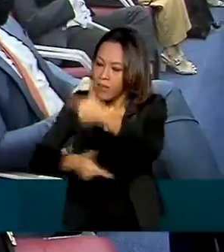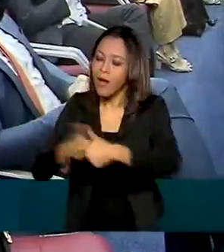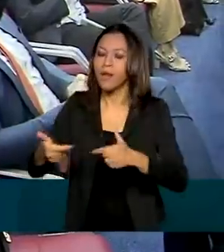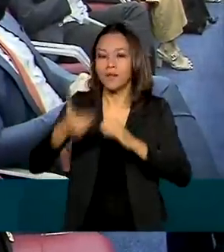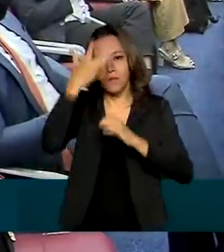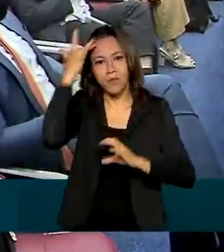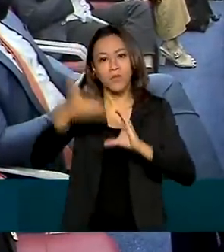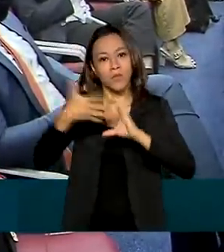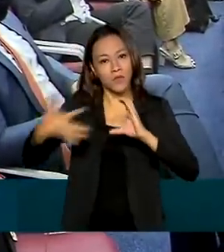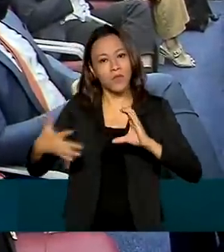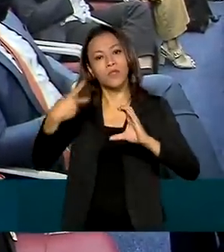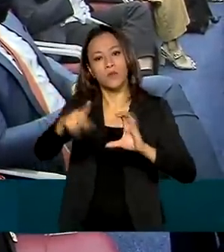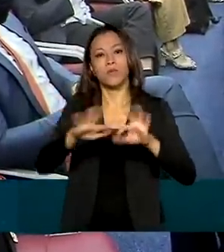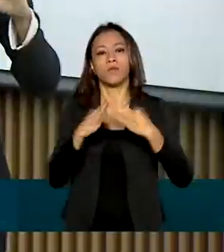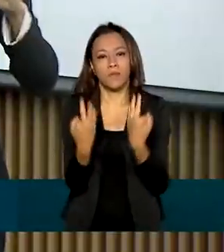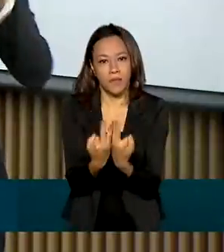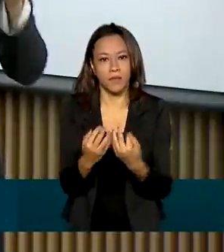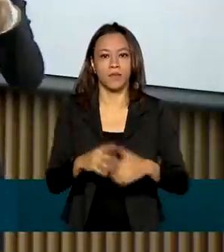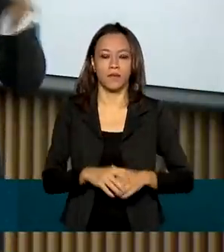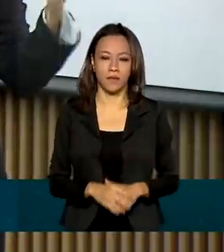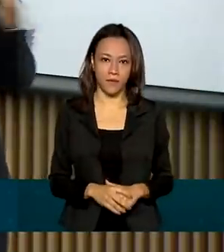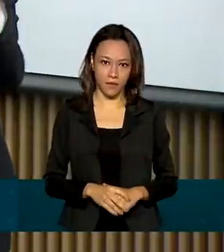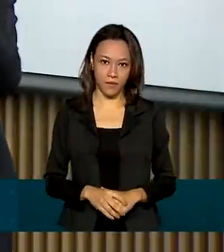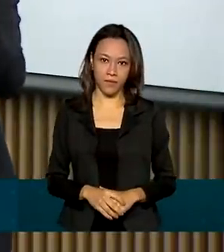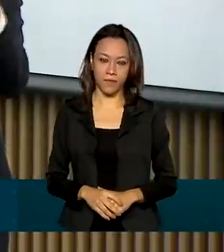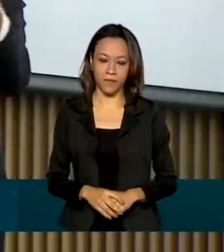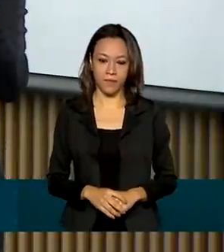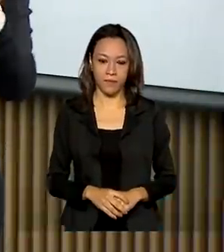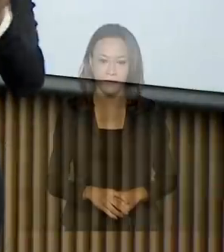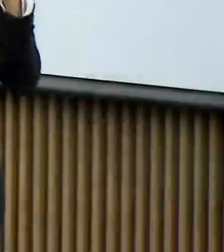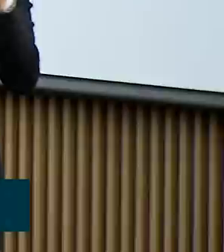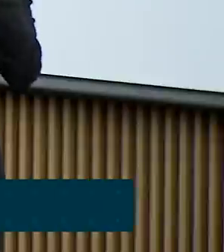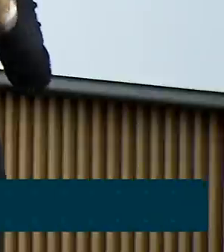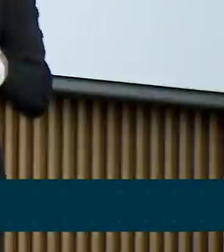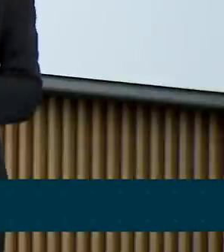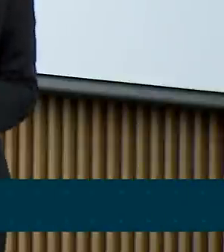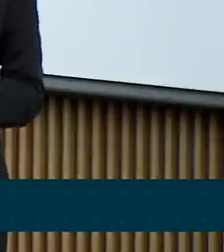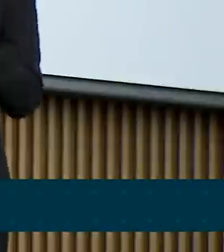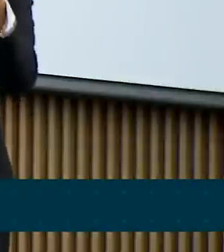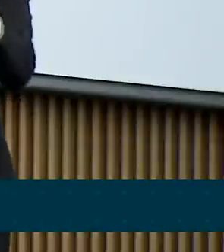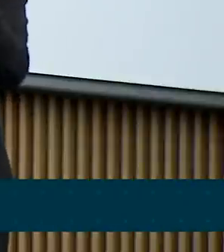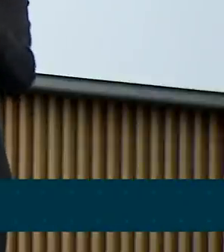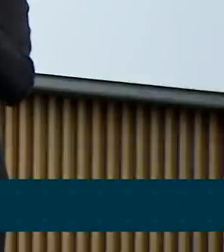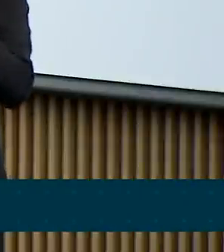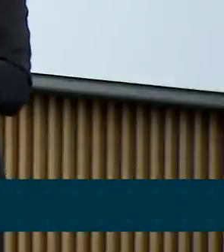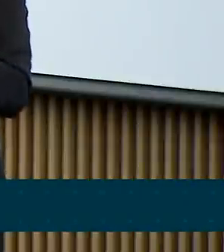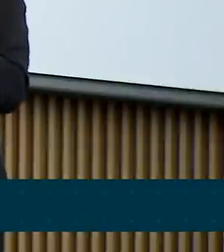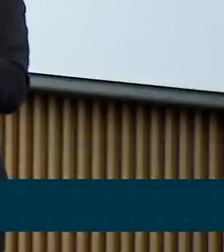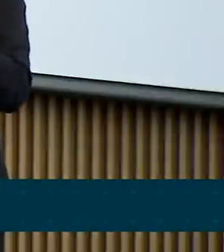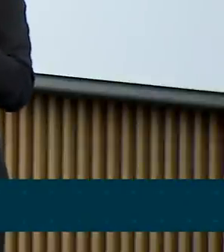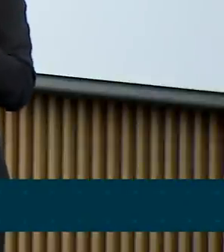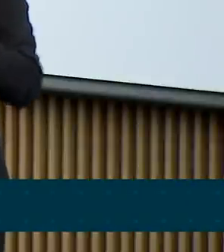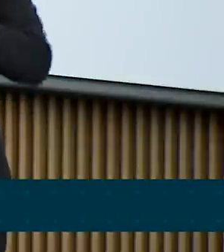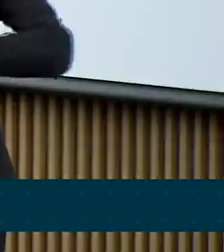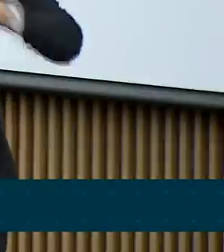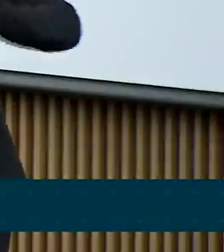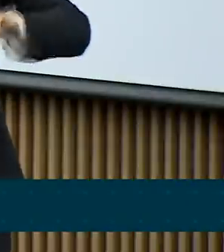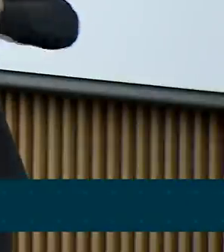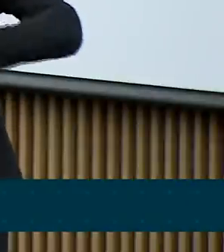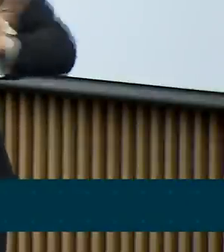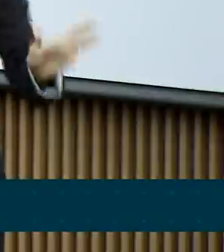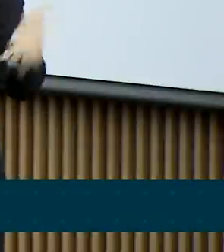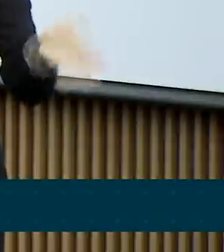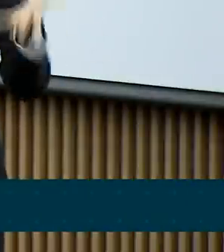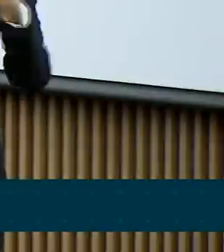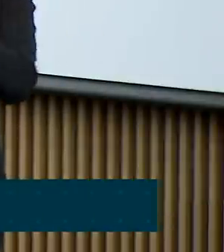raras e seus familiares. O nosso propósito aqui é compartilhar informação e fomentar conhecimento. Dessa